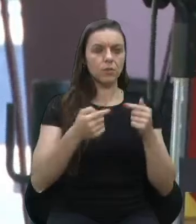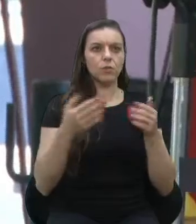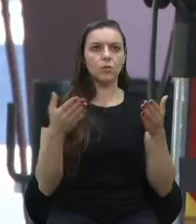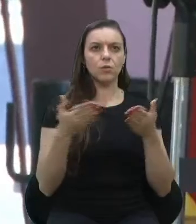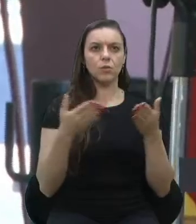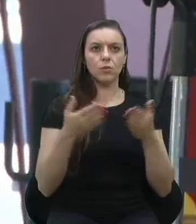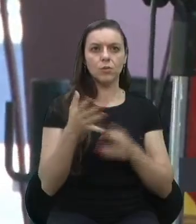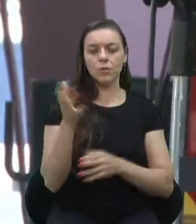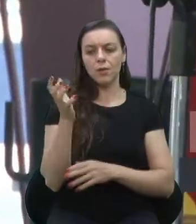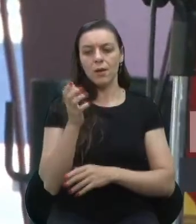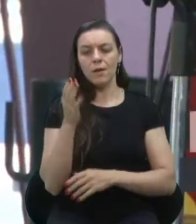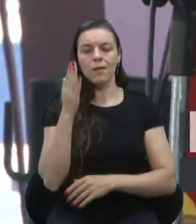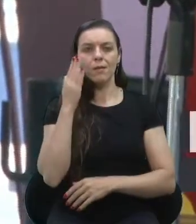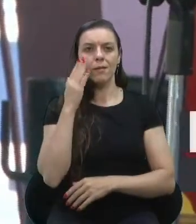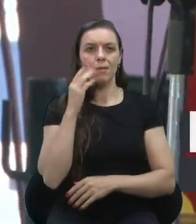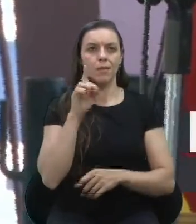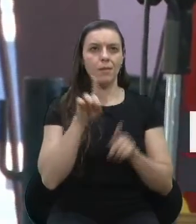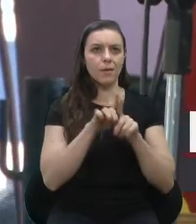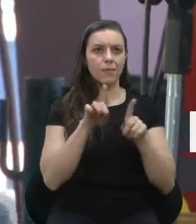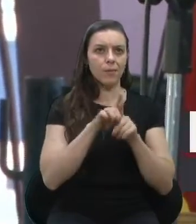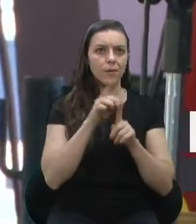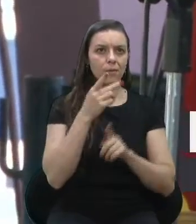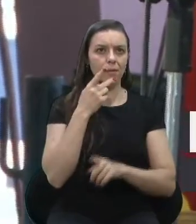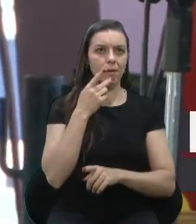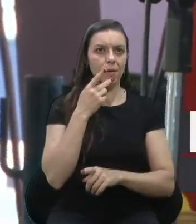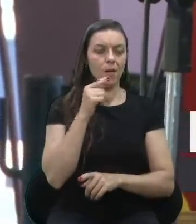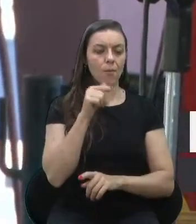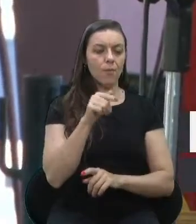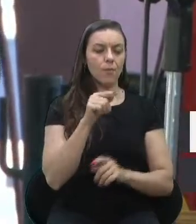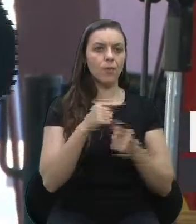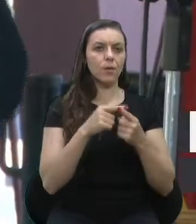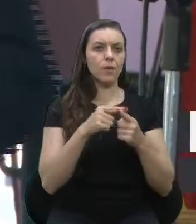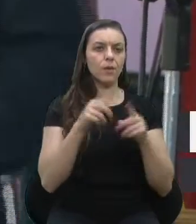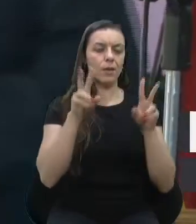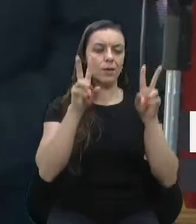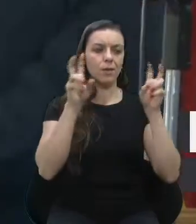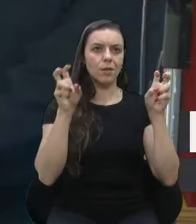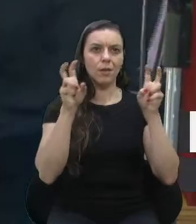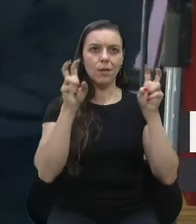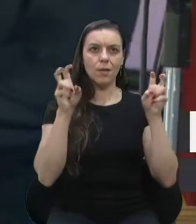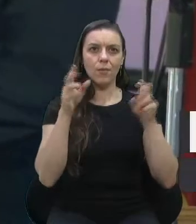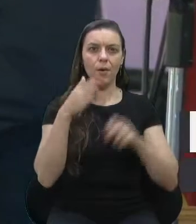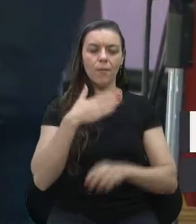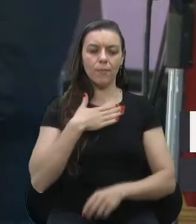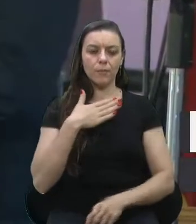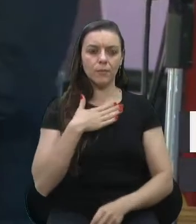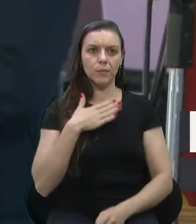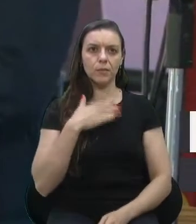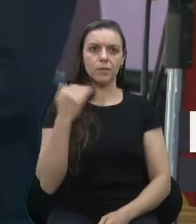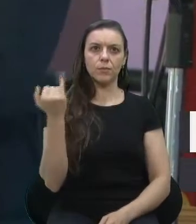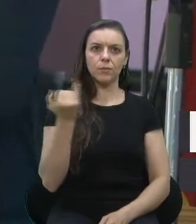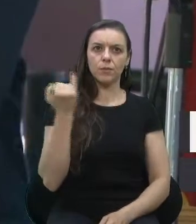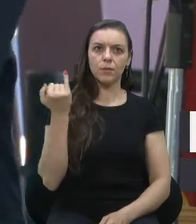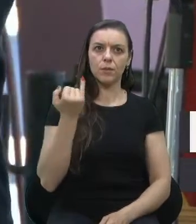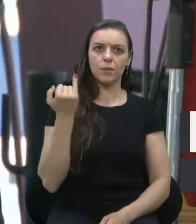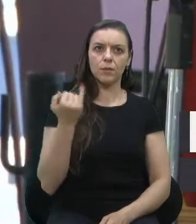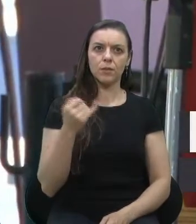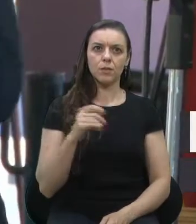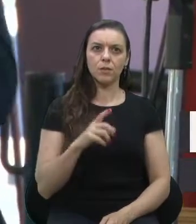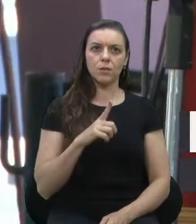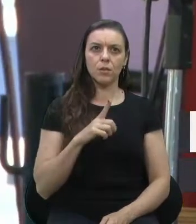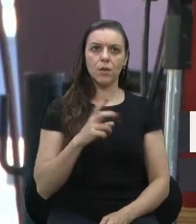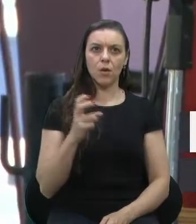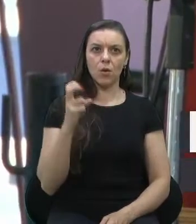Eu quero ressaltar esse daqui por tratar de um tema que a mim é muito importante. A questão da